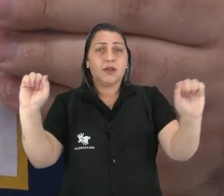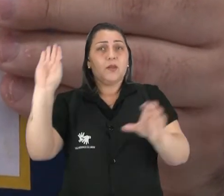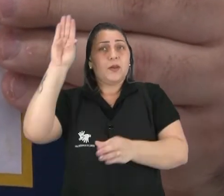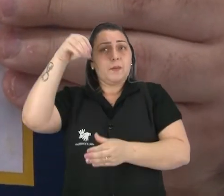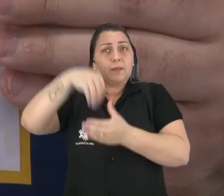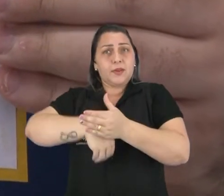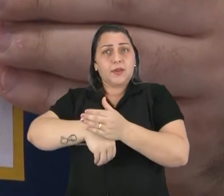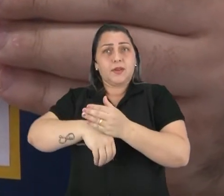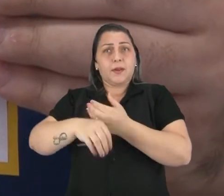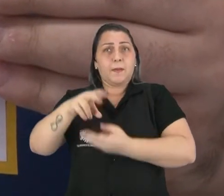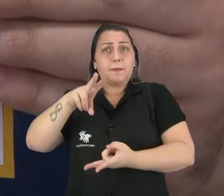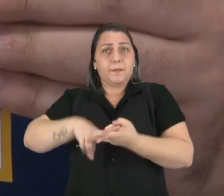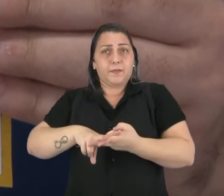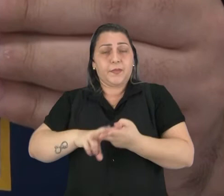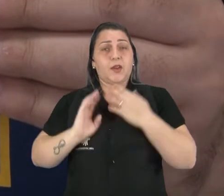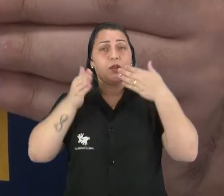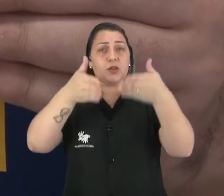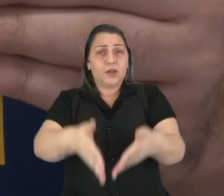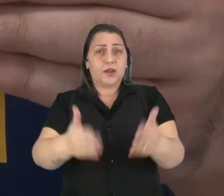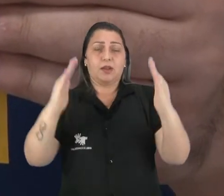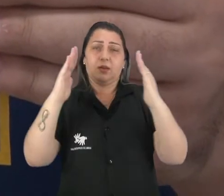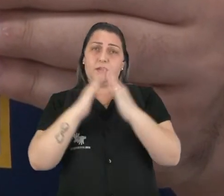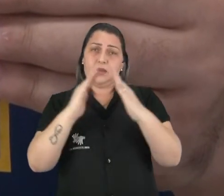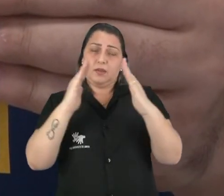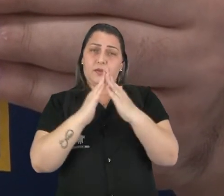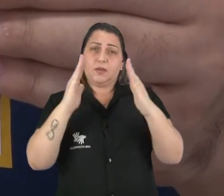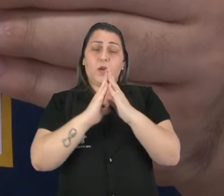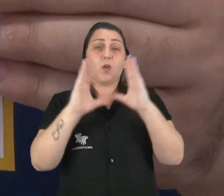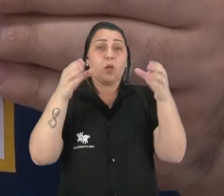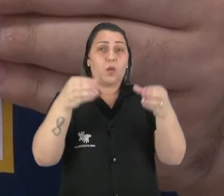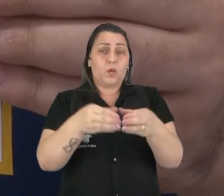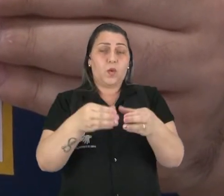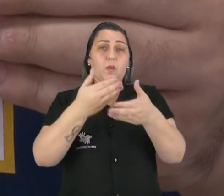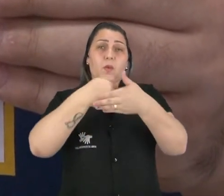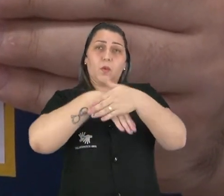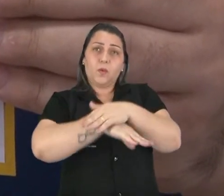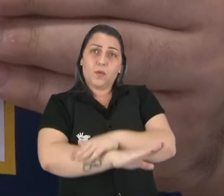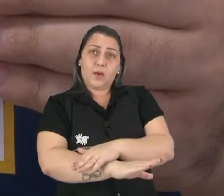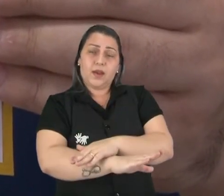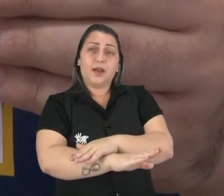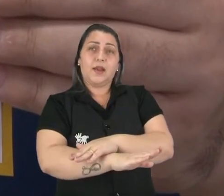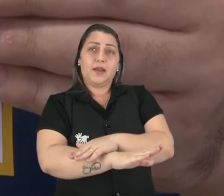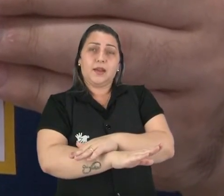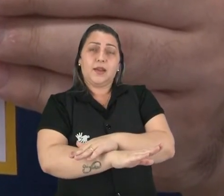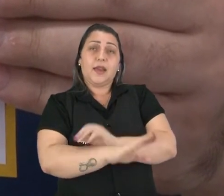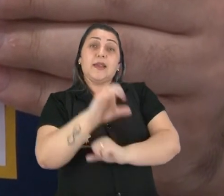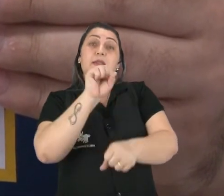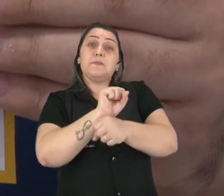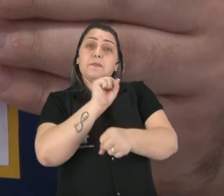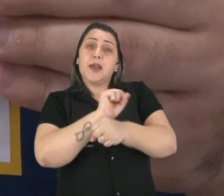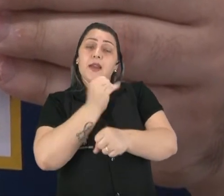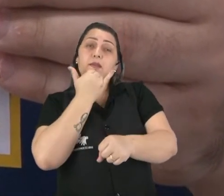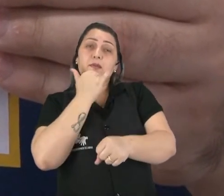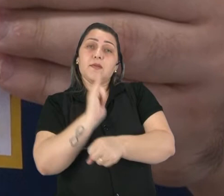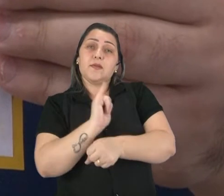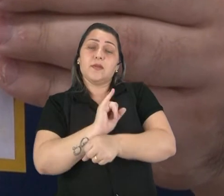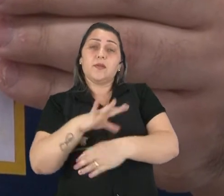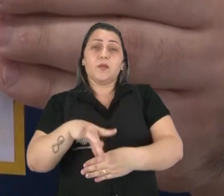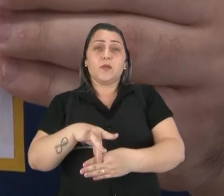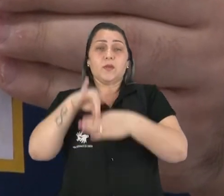Ao chegar até a moradia, parte do grupo guarda, aguarda, né, enquanto o líder